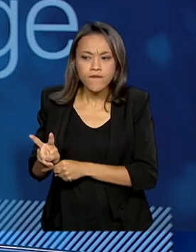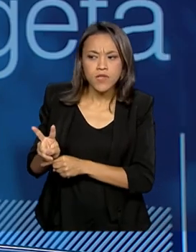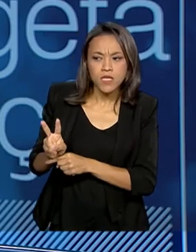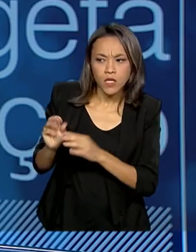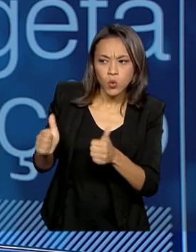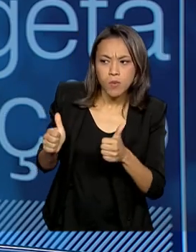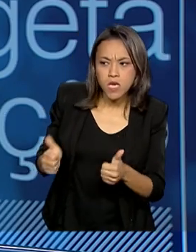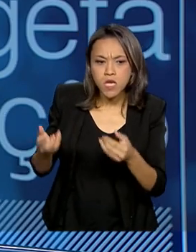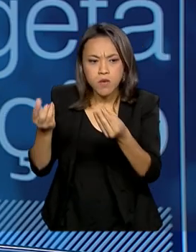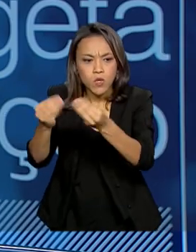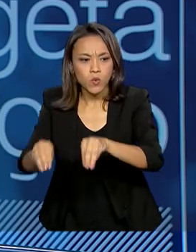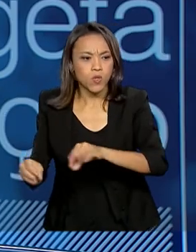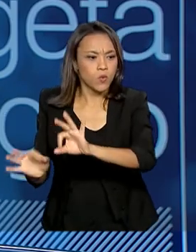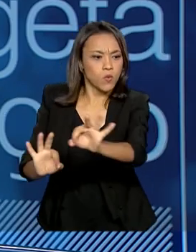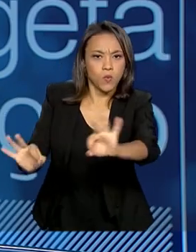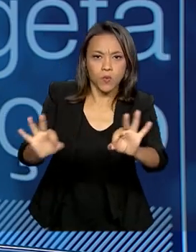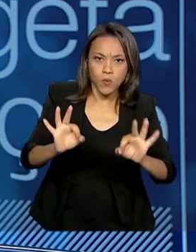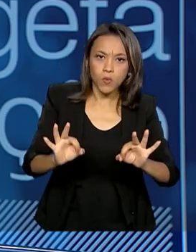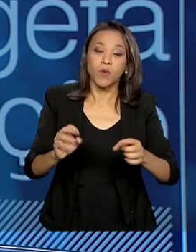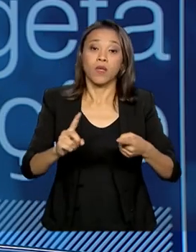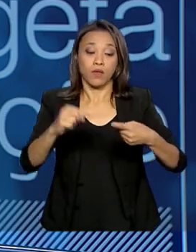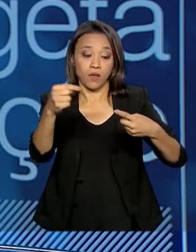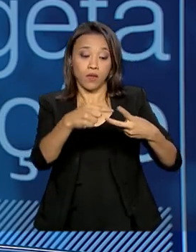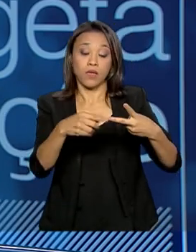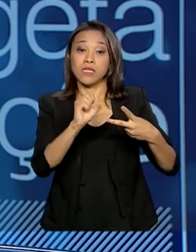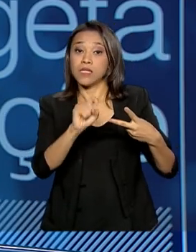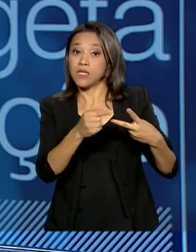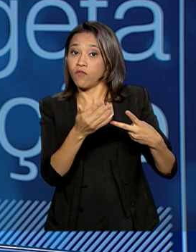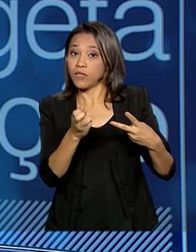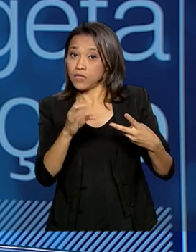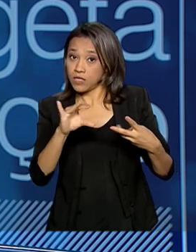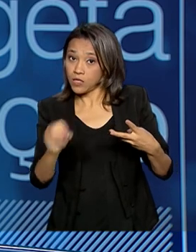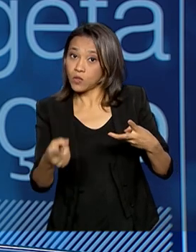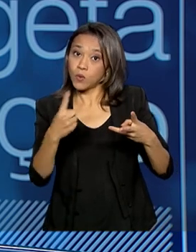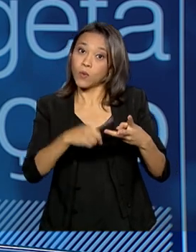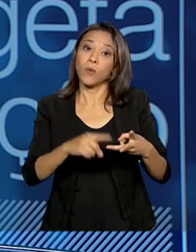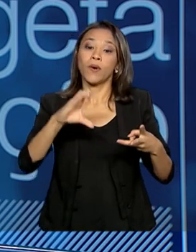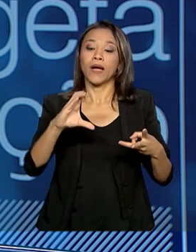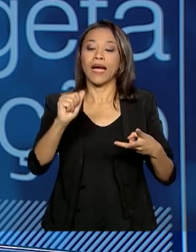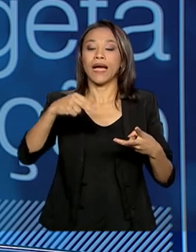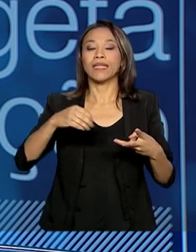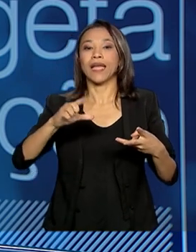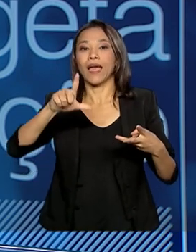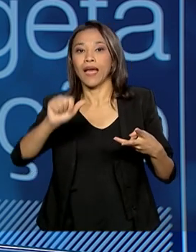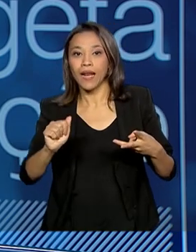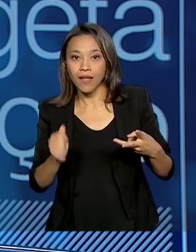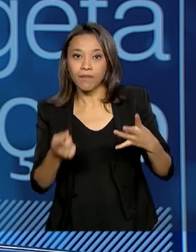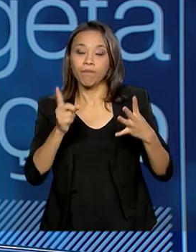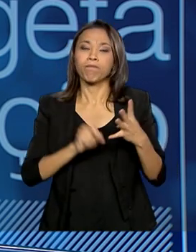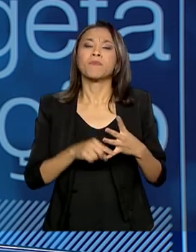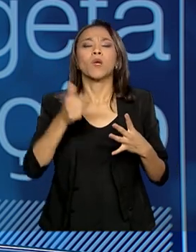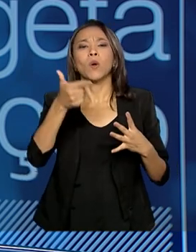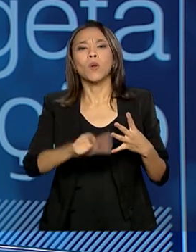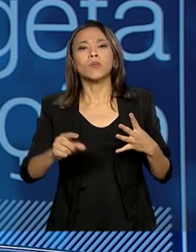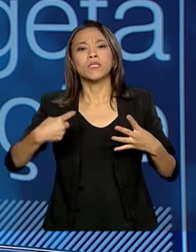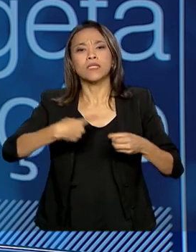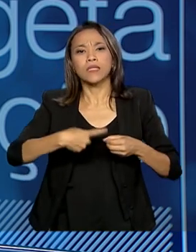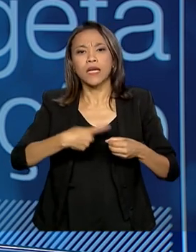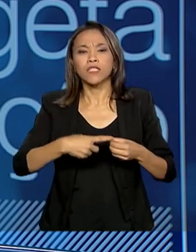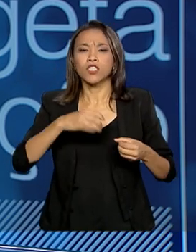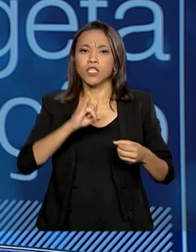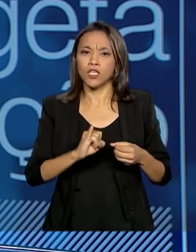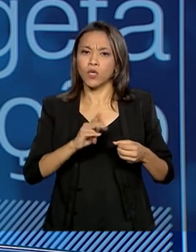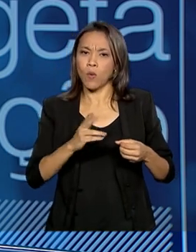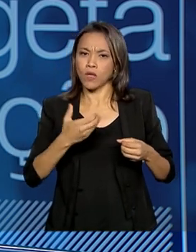aparatos da Serra, Serra Geral, São Francisco de Paula, Canela, vamos fazer Iguaçu,